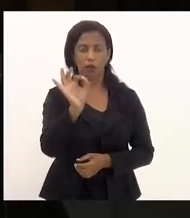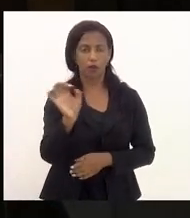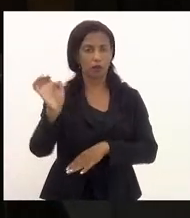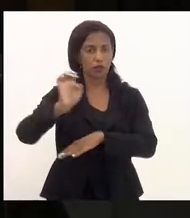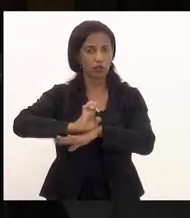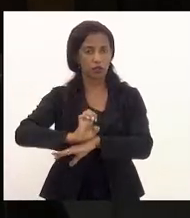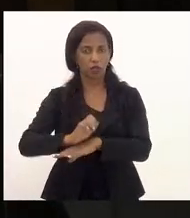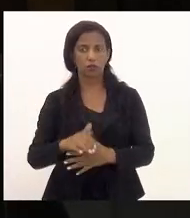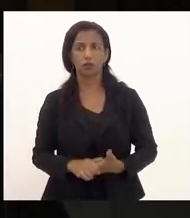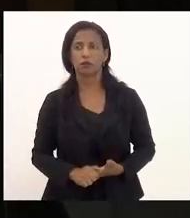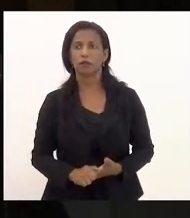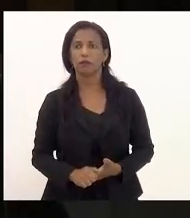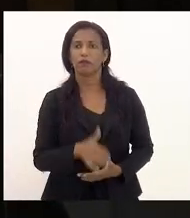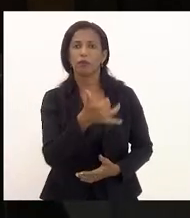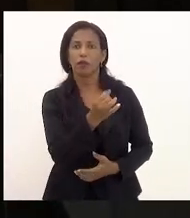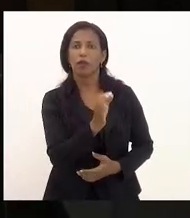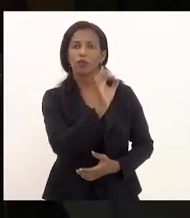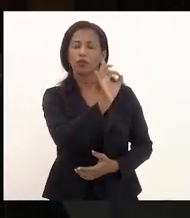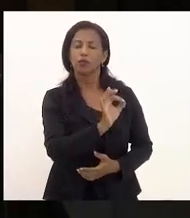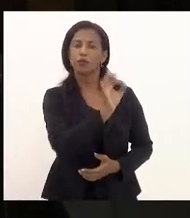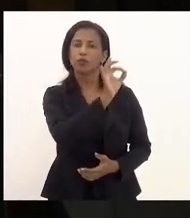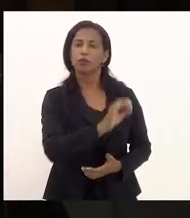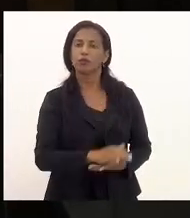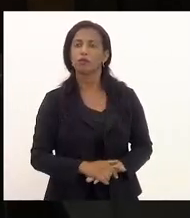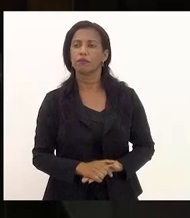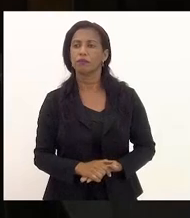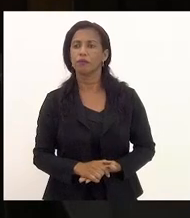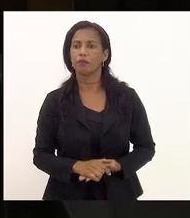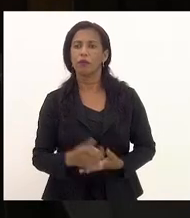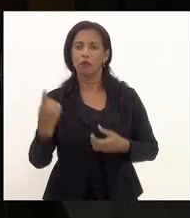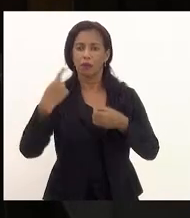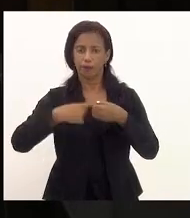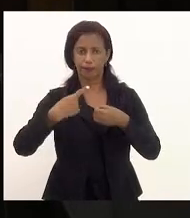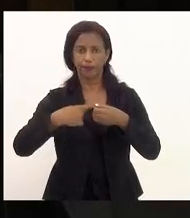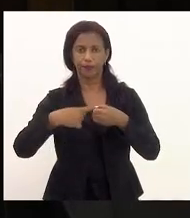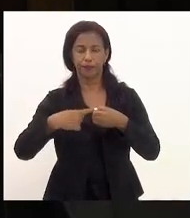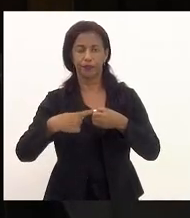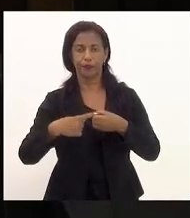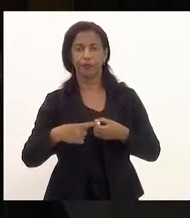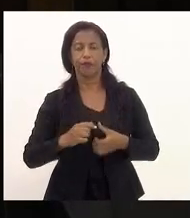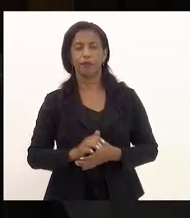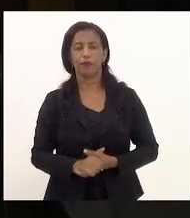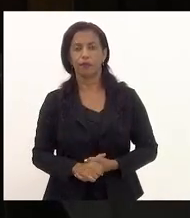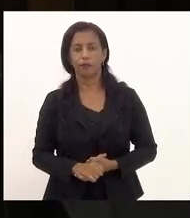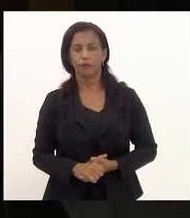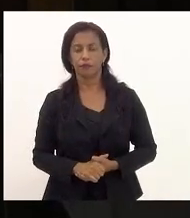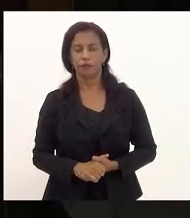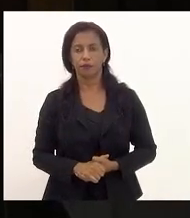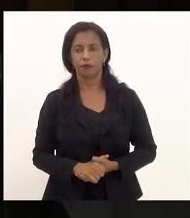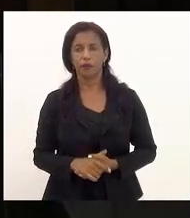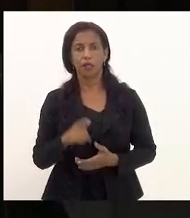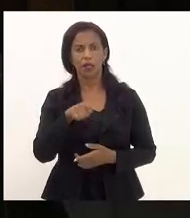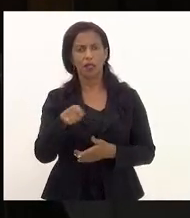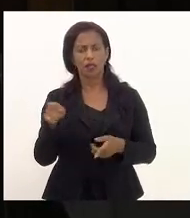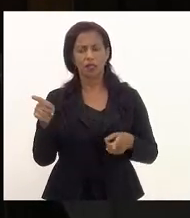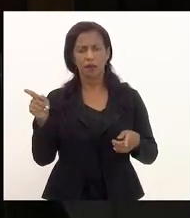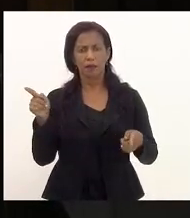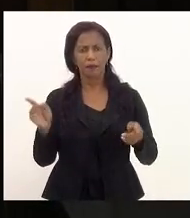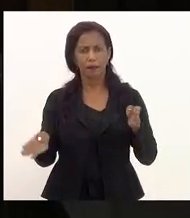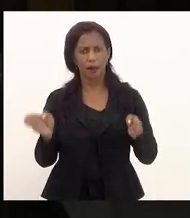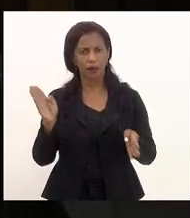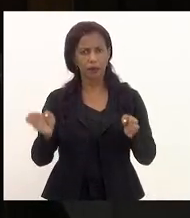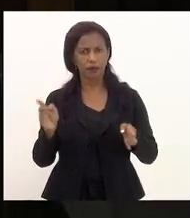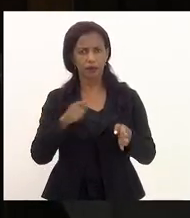para o Estado e 10% para os municípios petroleiros. Esse prazo de 30 dias